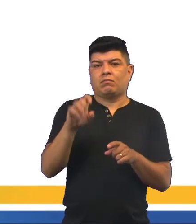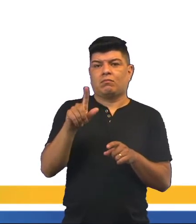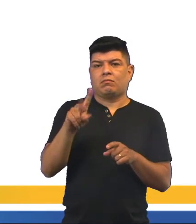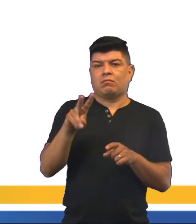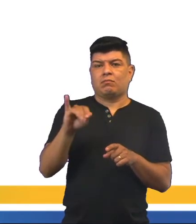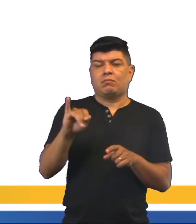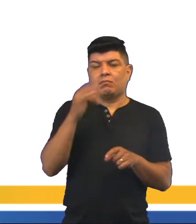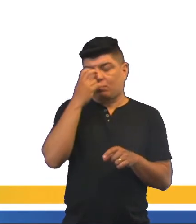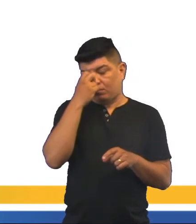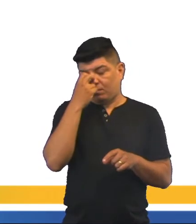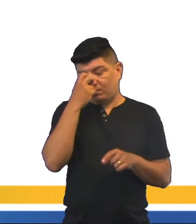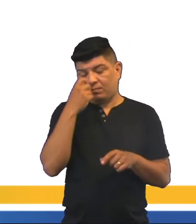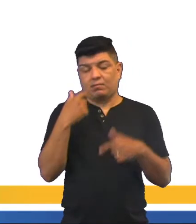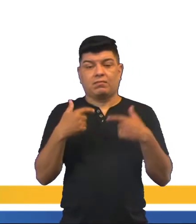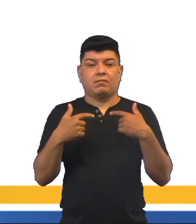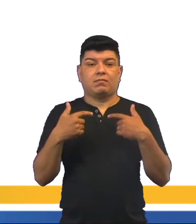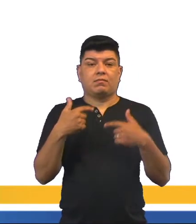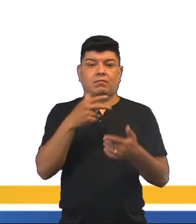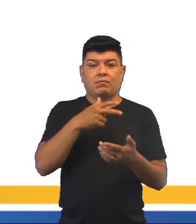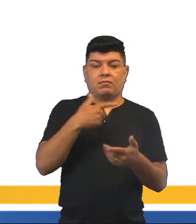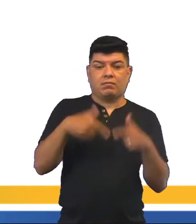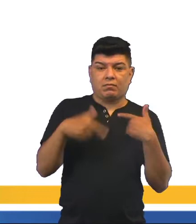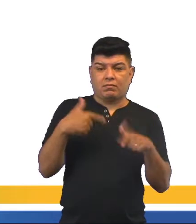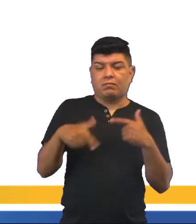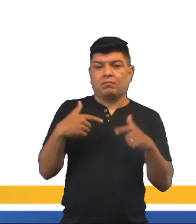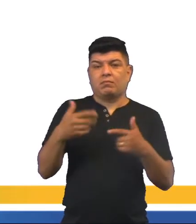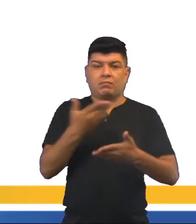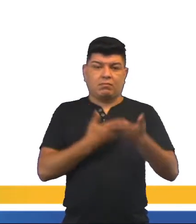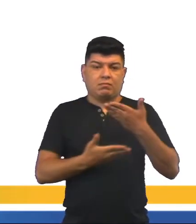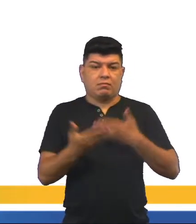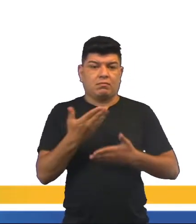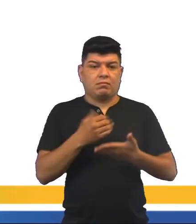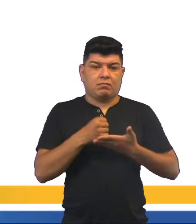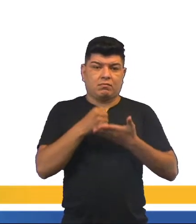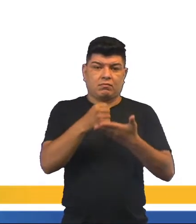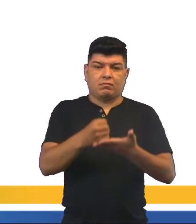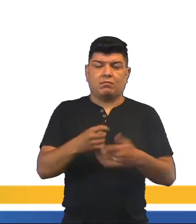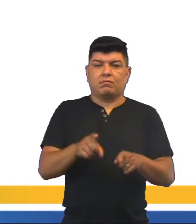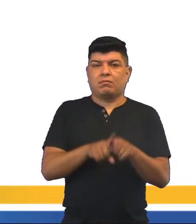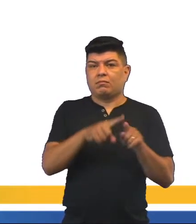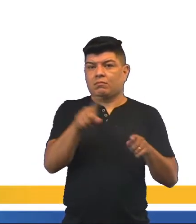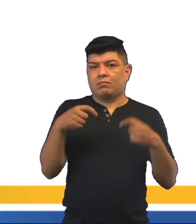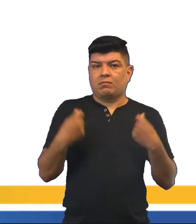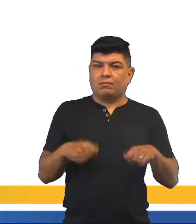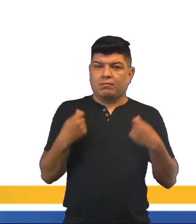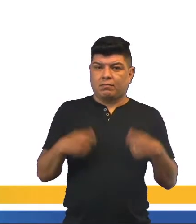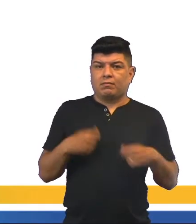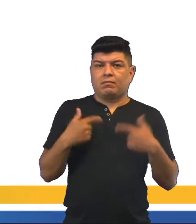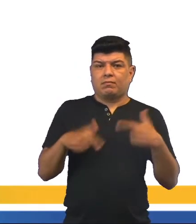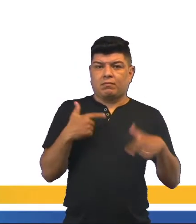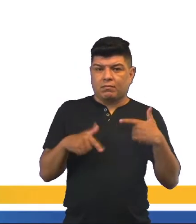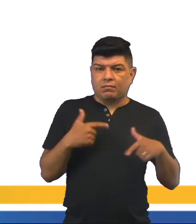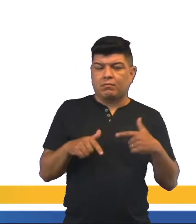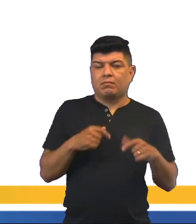Dançar é trabalhar com transferência de apoios, né? Você precisa trabalhar os seus apoios para